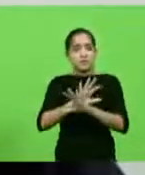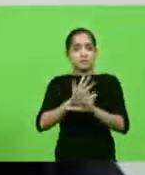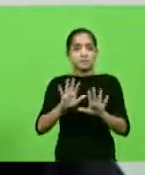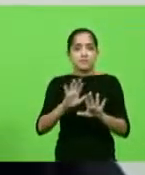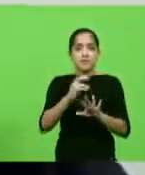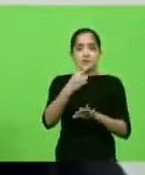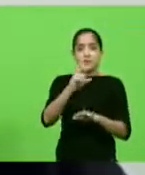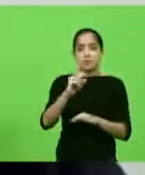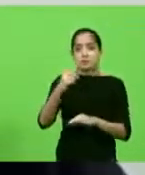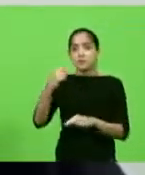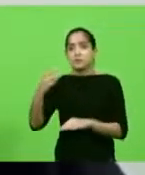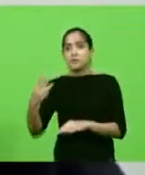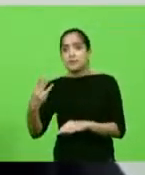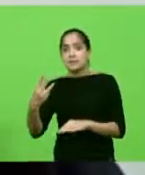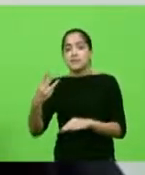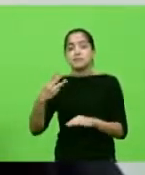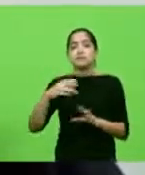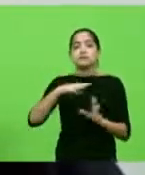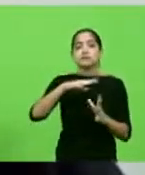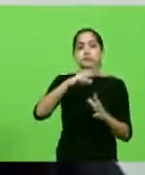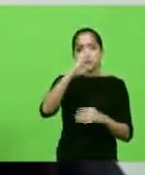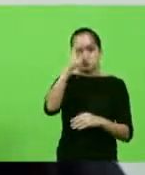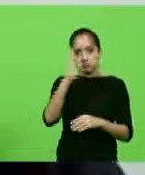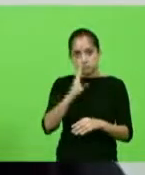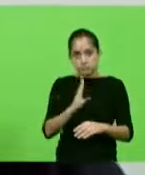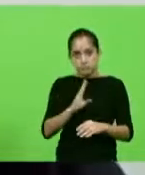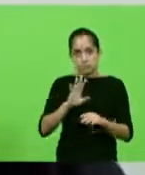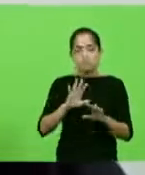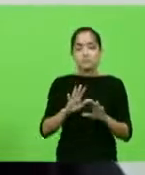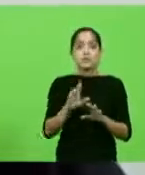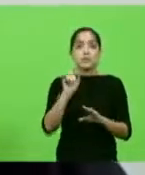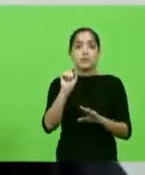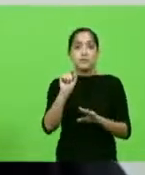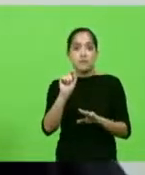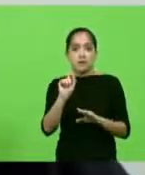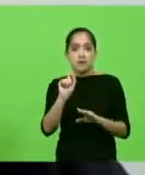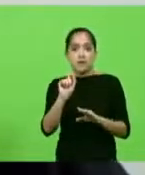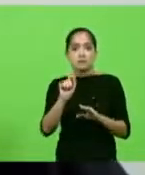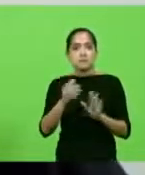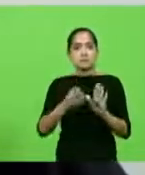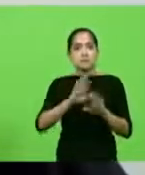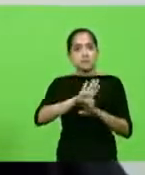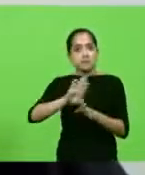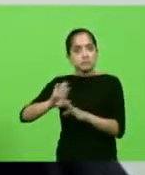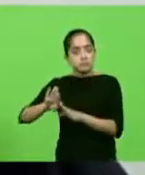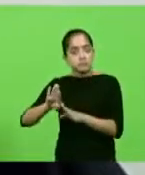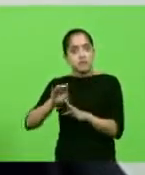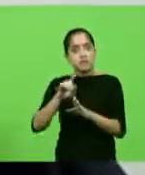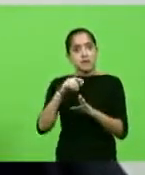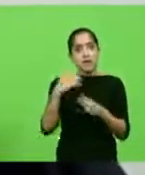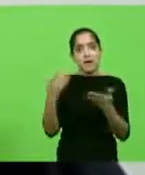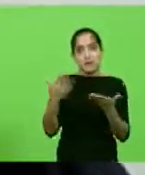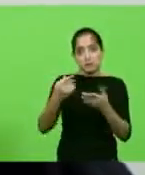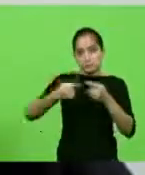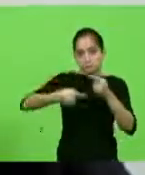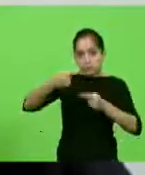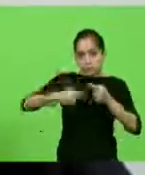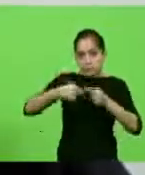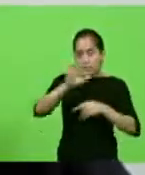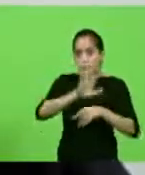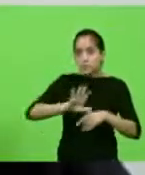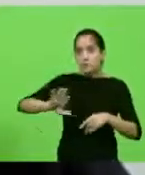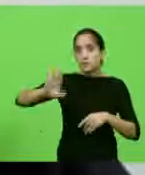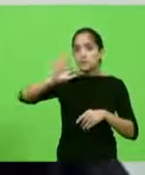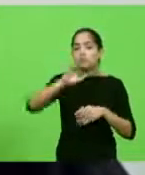pelo Brasil, quando a Organização das Nações Unidas retirou o país do mapa da fome, graças à política nacional